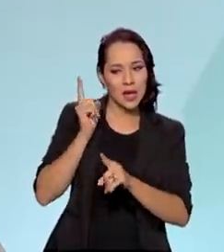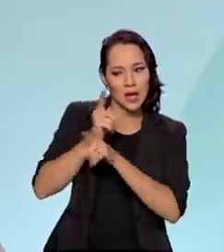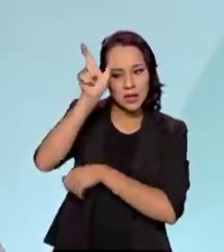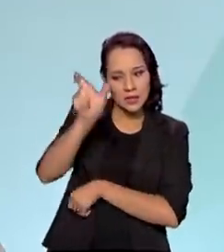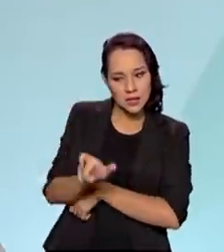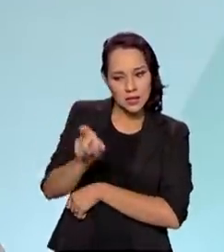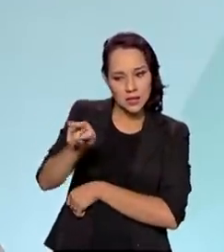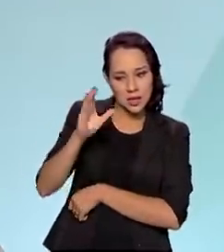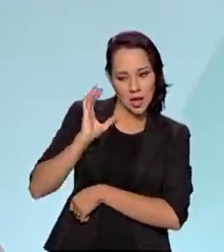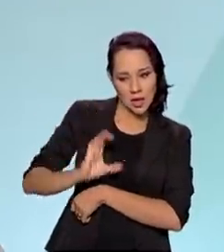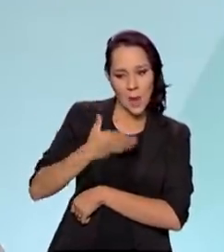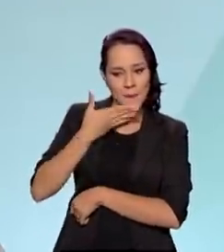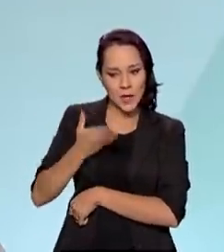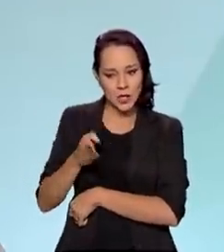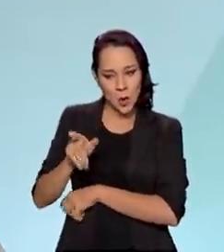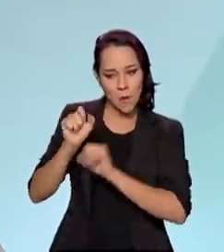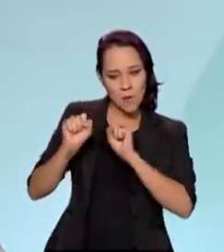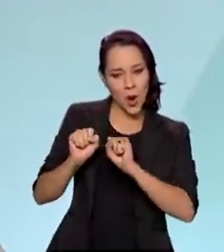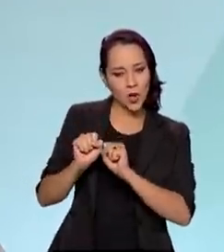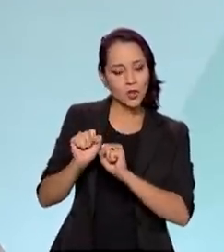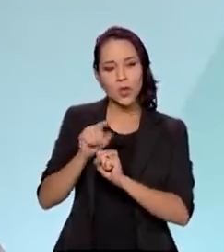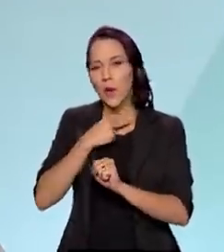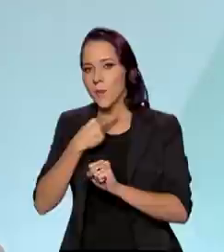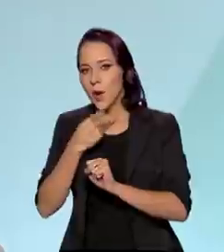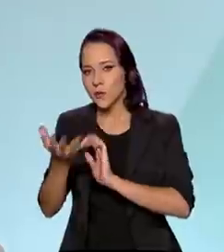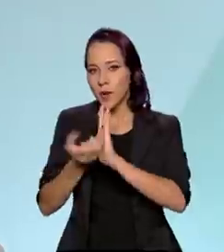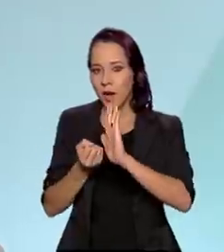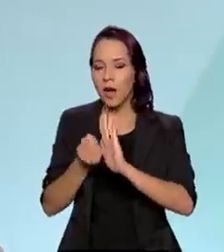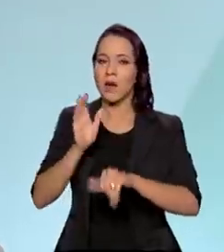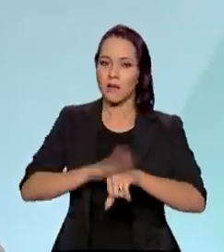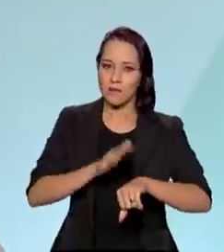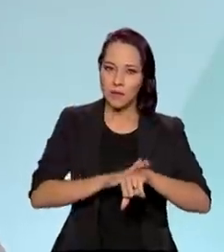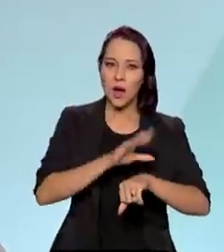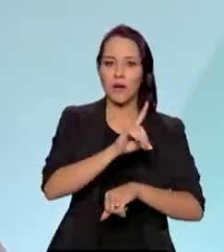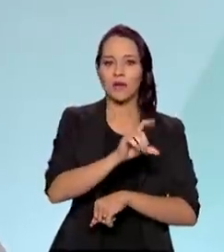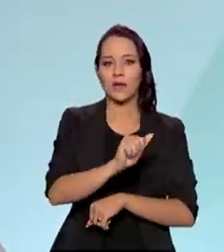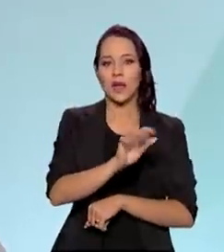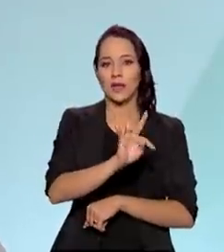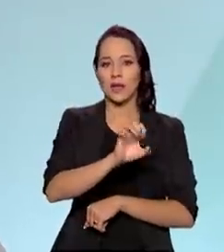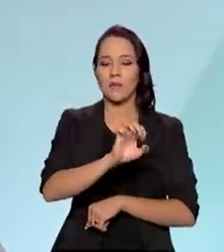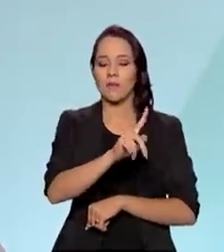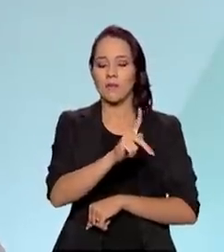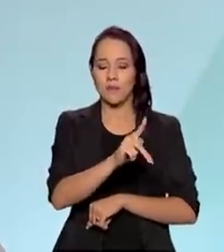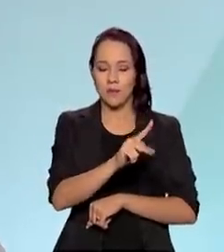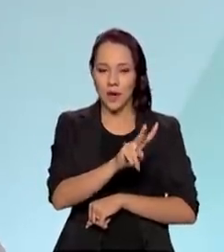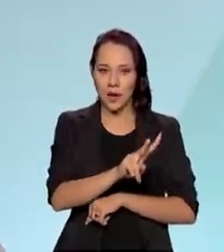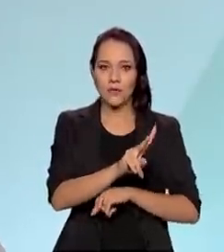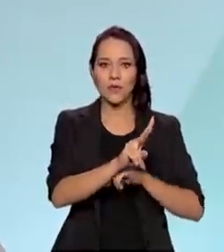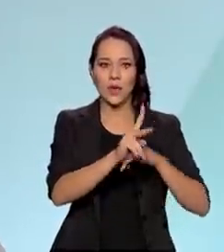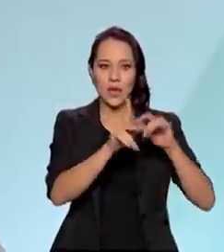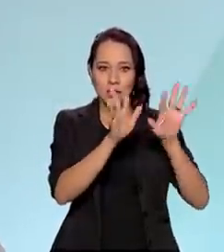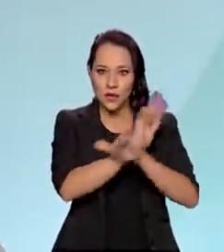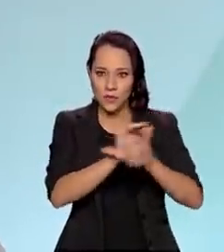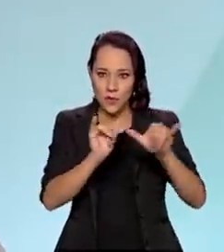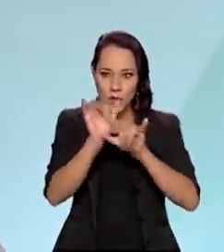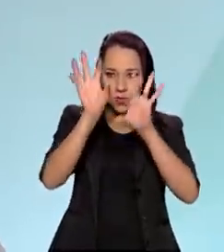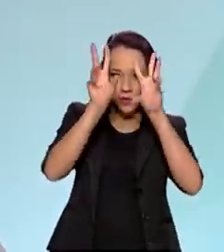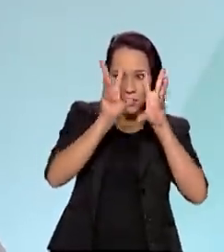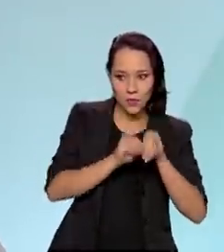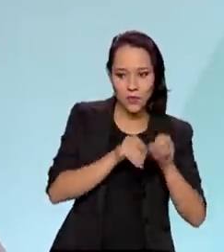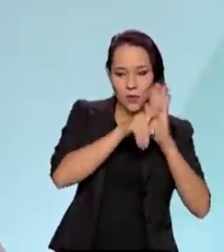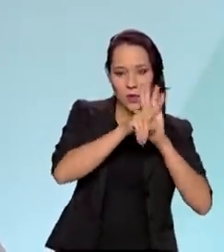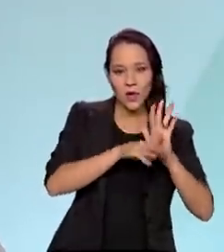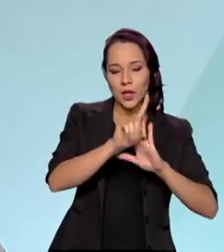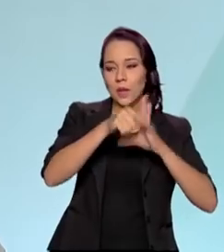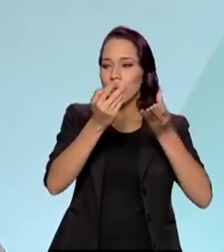cidadão que requereu pode ou não pode receber, é processado pela Dataprev, entregue para os respectivos órgãos. Então, dos benefícios